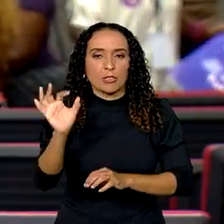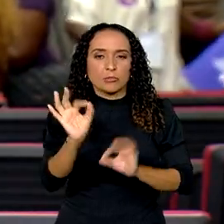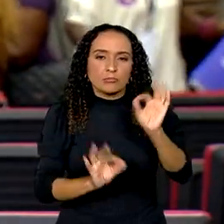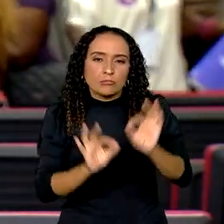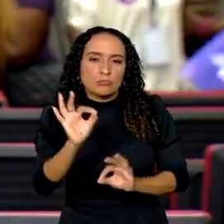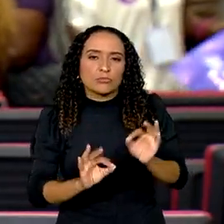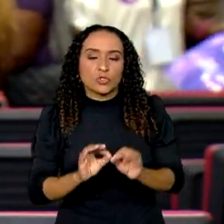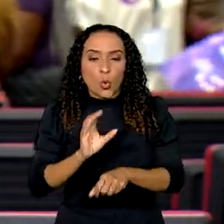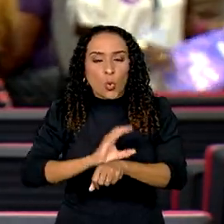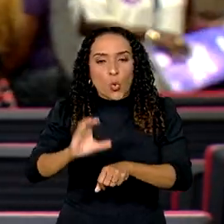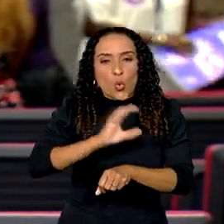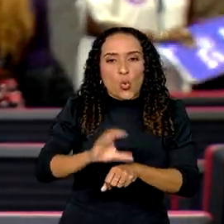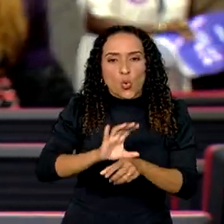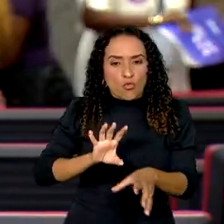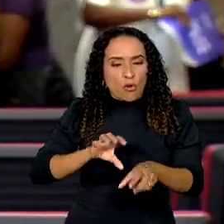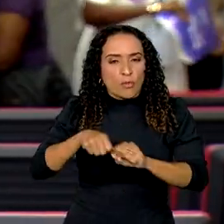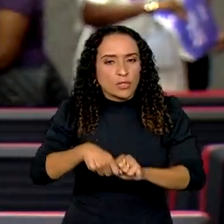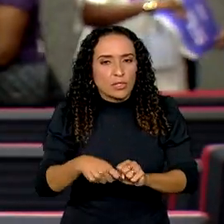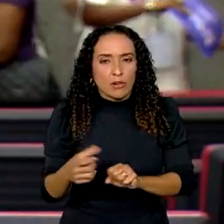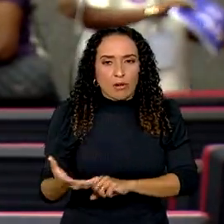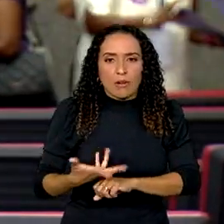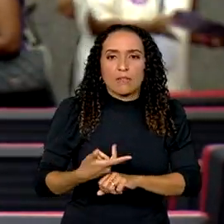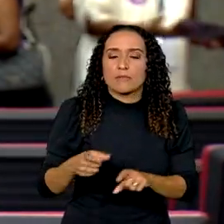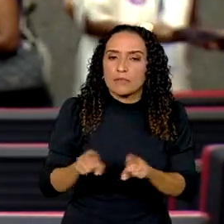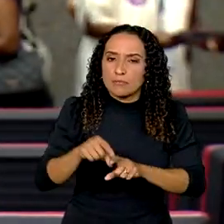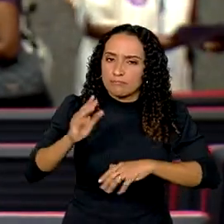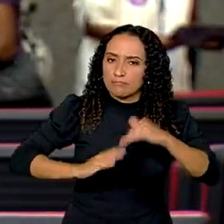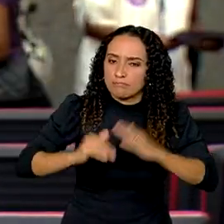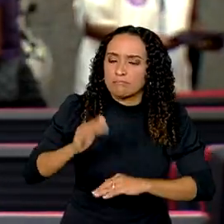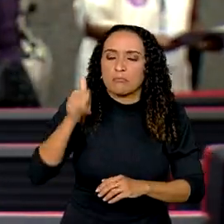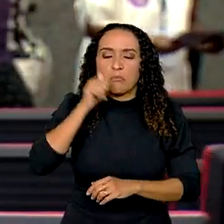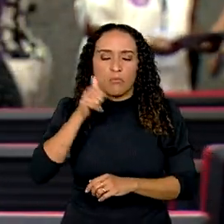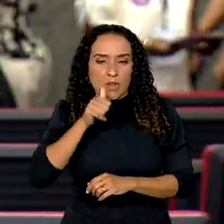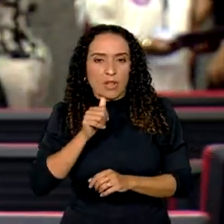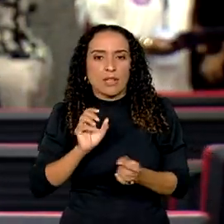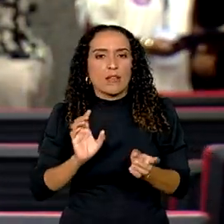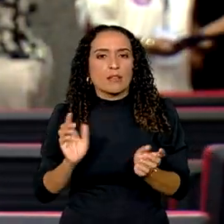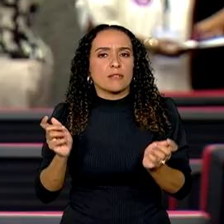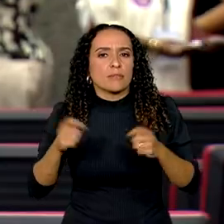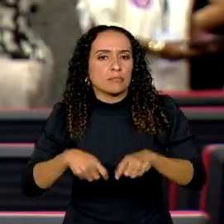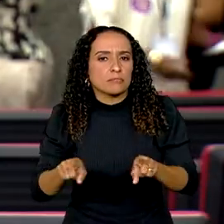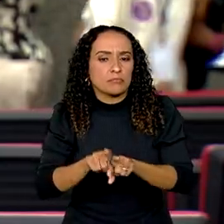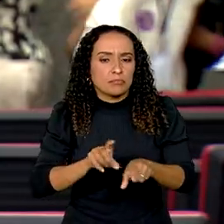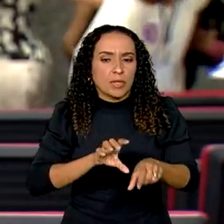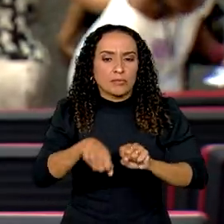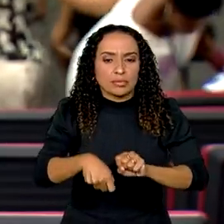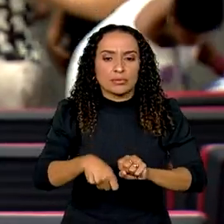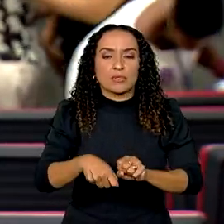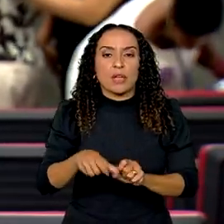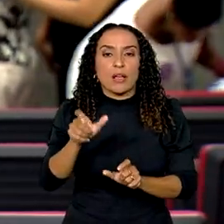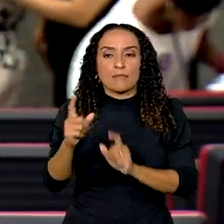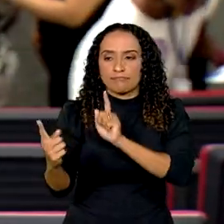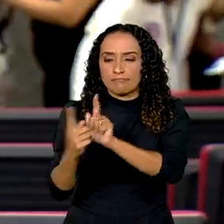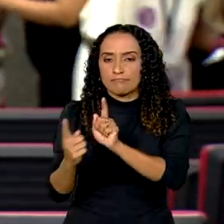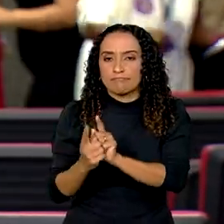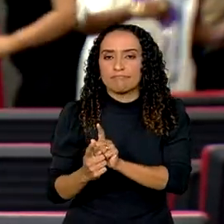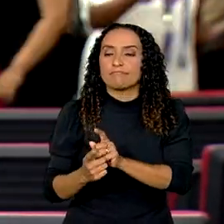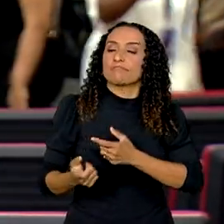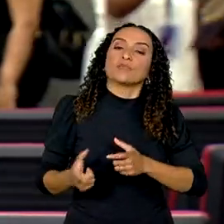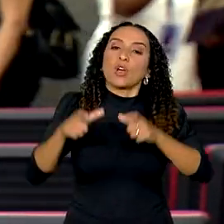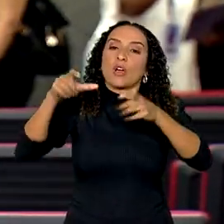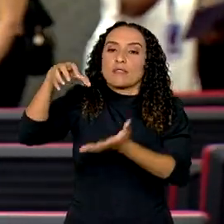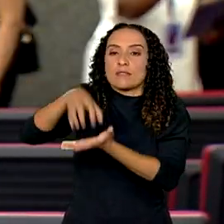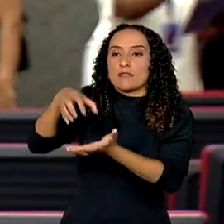como cursos de formação e qualificação para mulheres, capacitação das atendentes da Central de